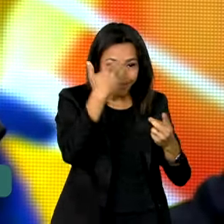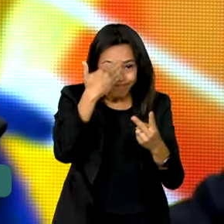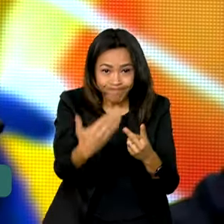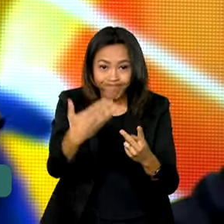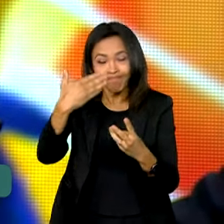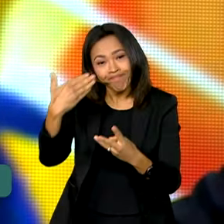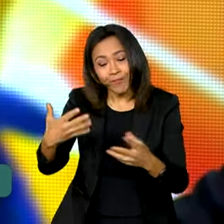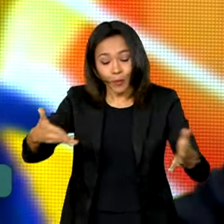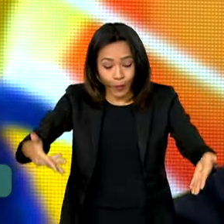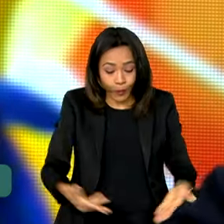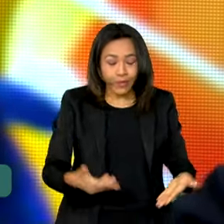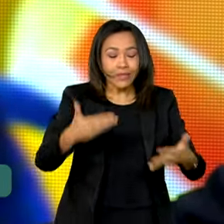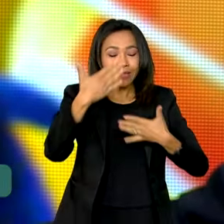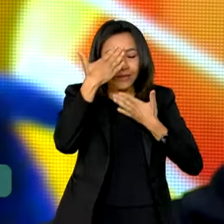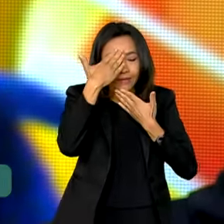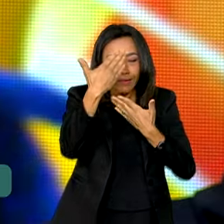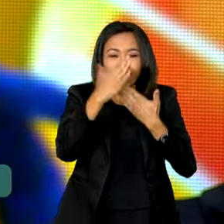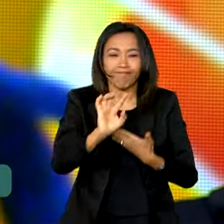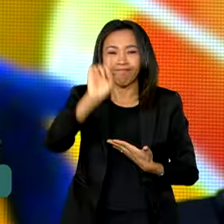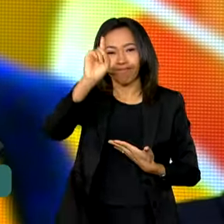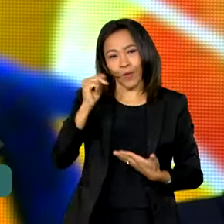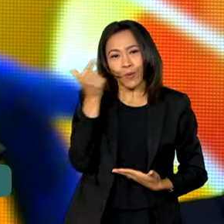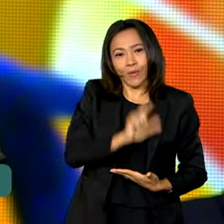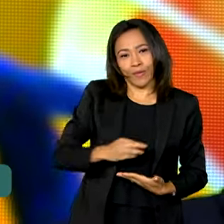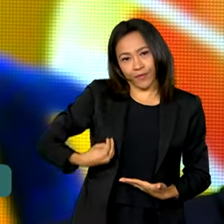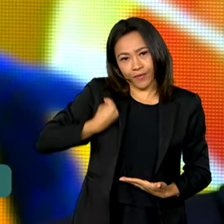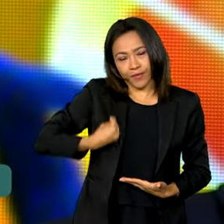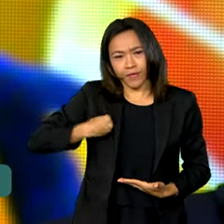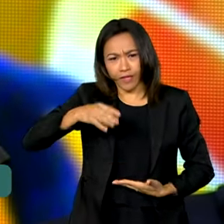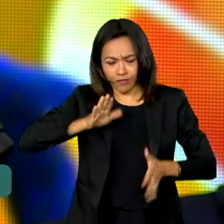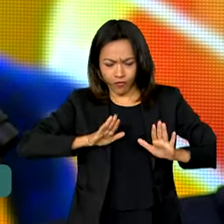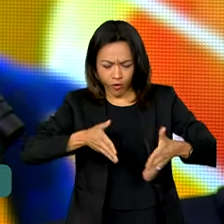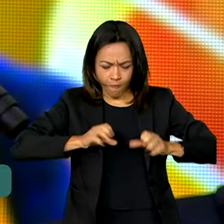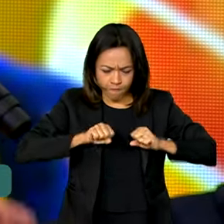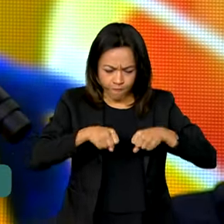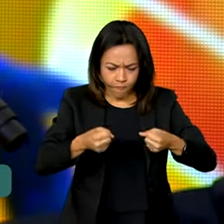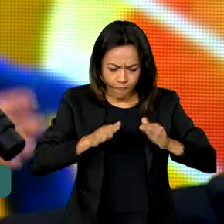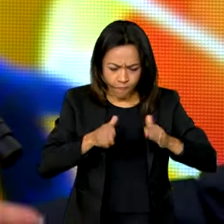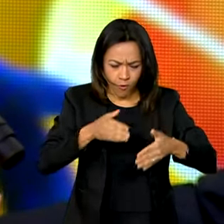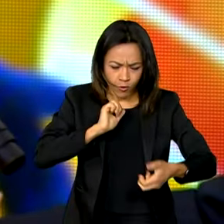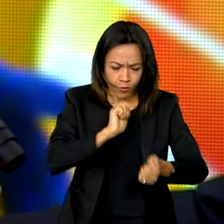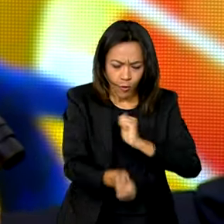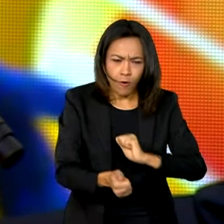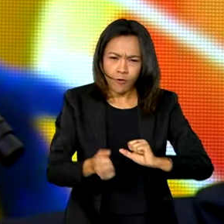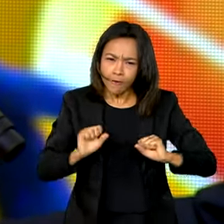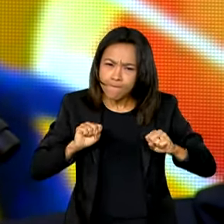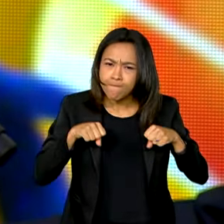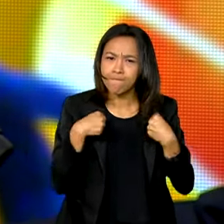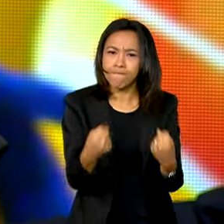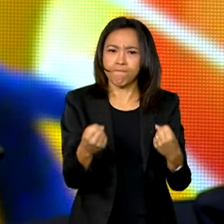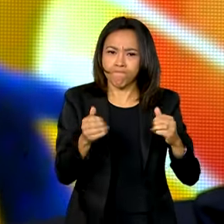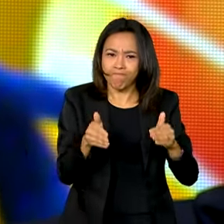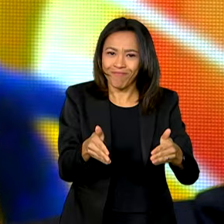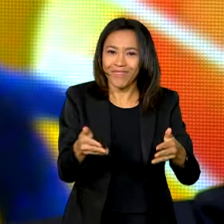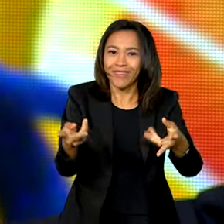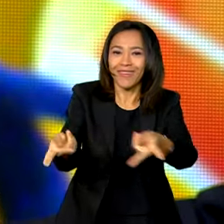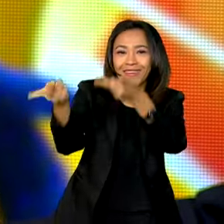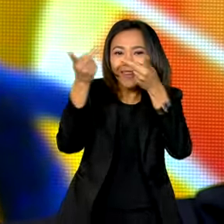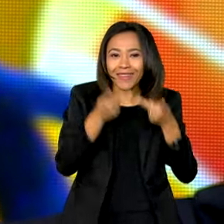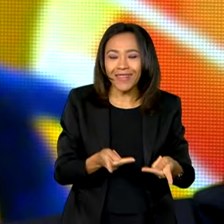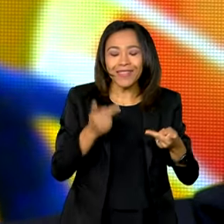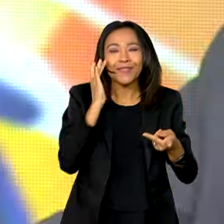hoje, graças a Deus, eu consigo viver só do esporte, consigo me dedicar e trazer essa tão